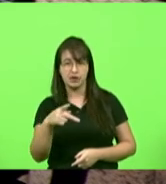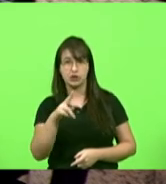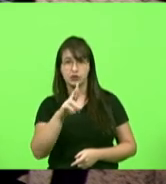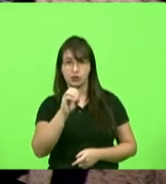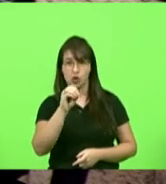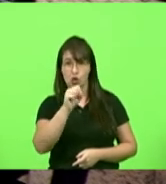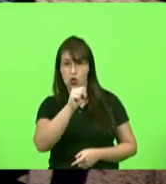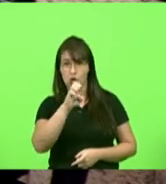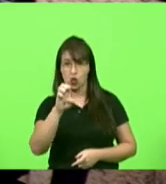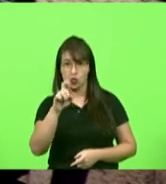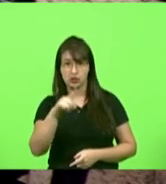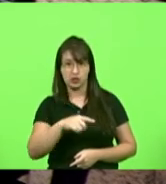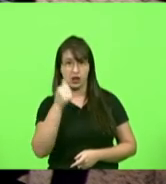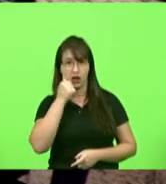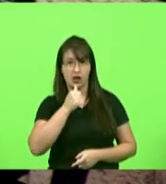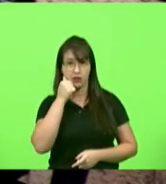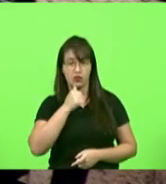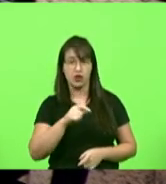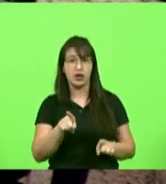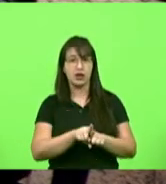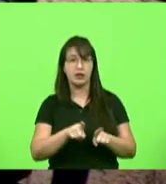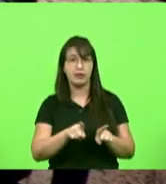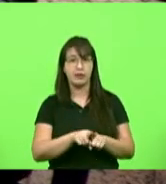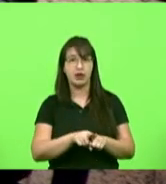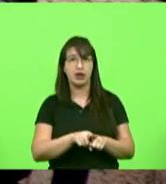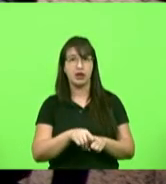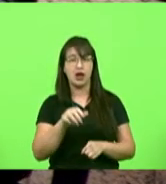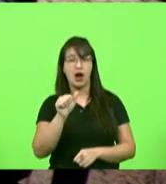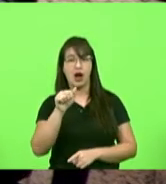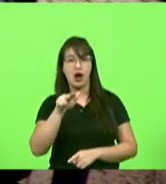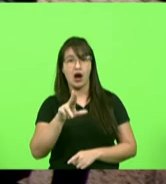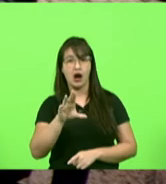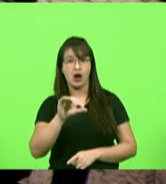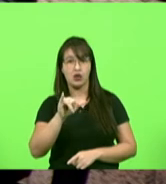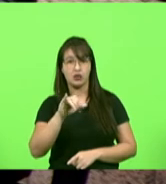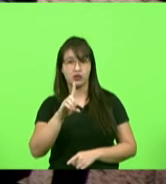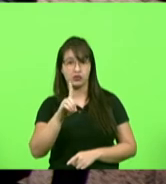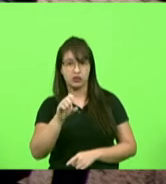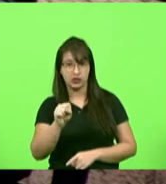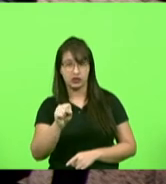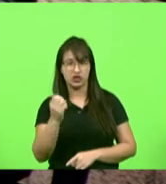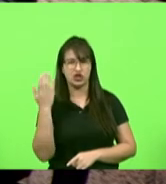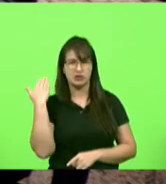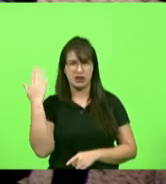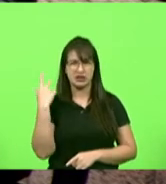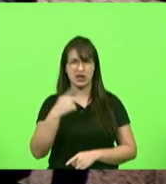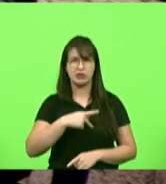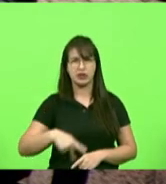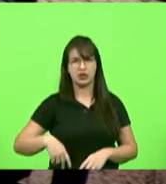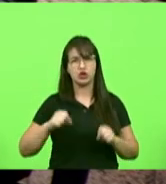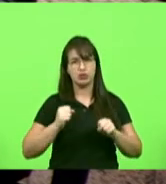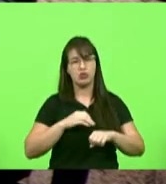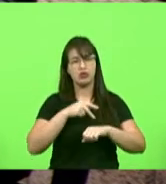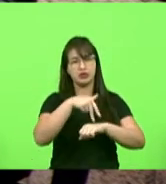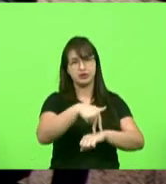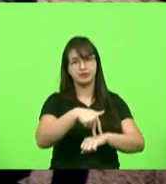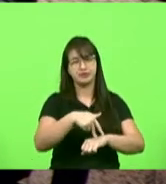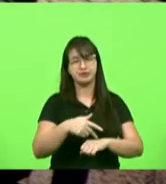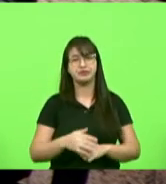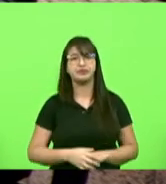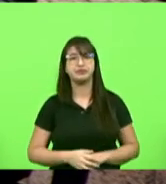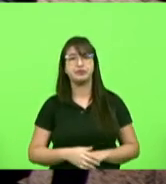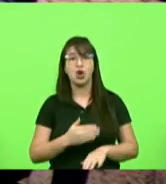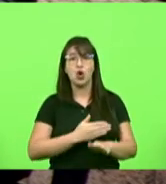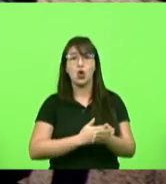possivelmente o Alcides que era o antigo presidente vai estar também e nós vamos estar na reunião da comissão de economia às 13